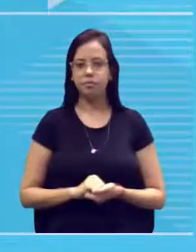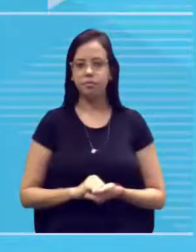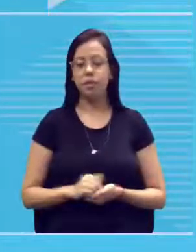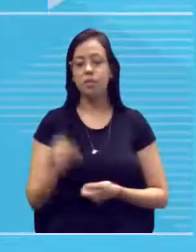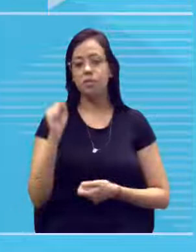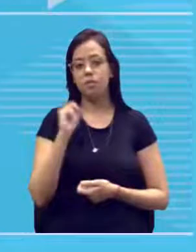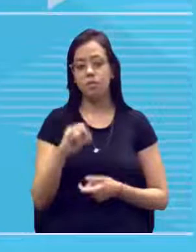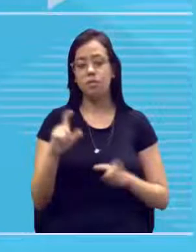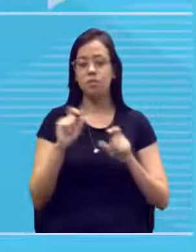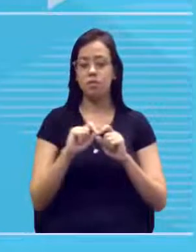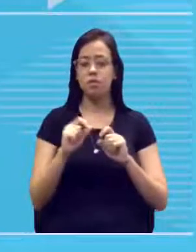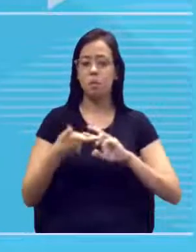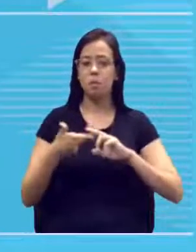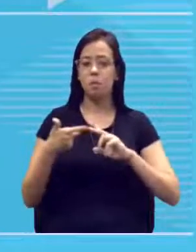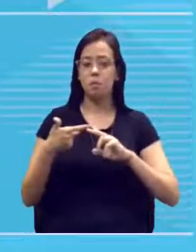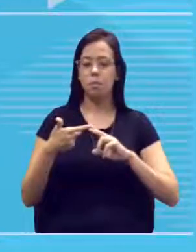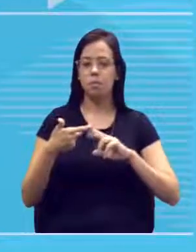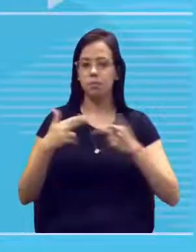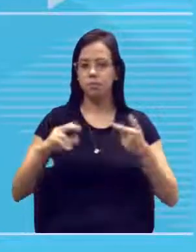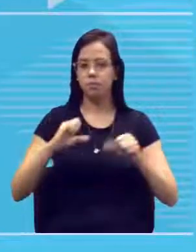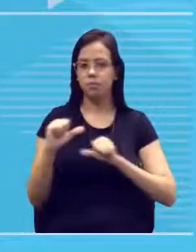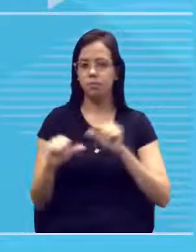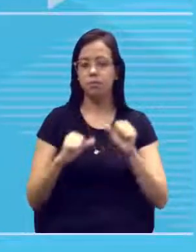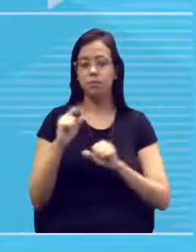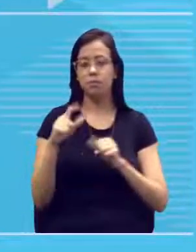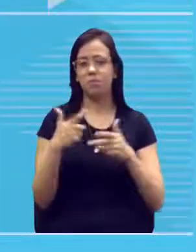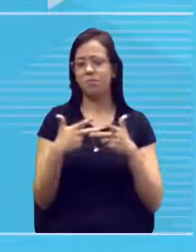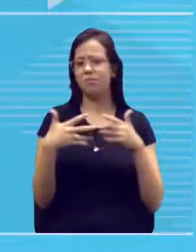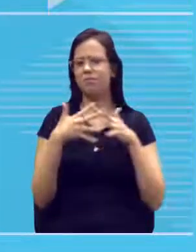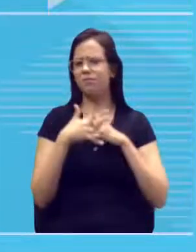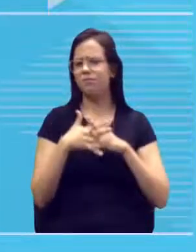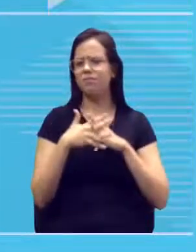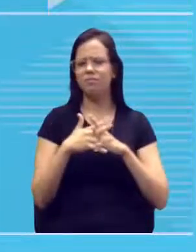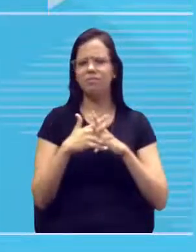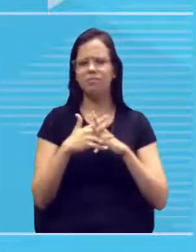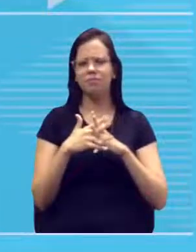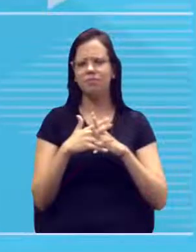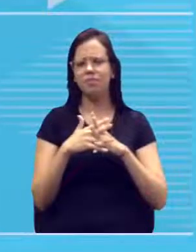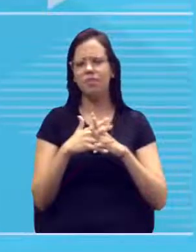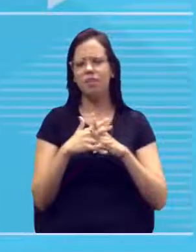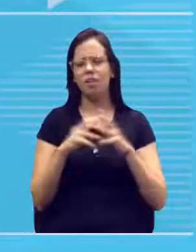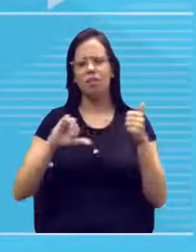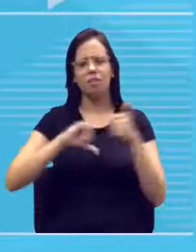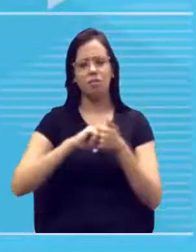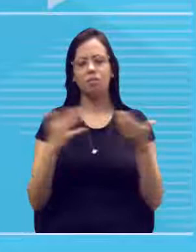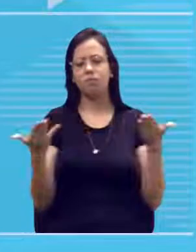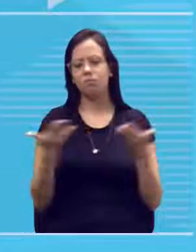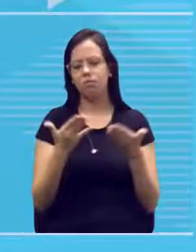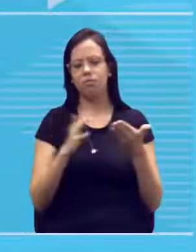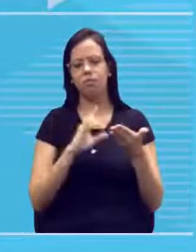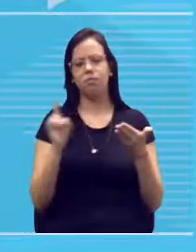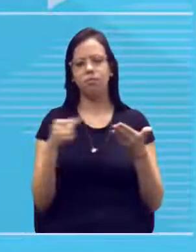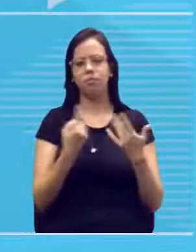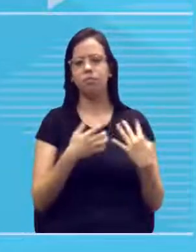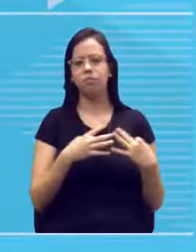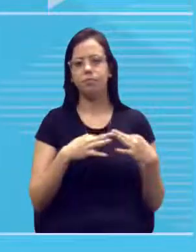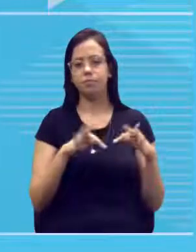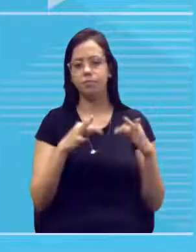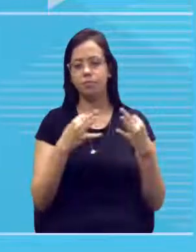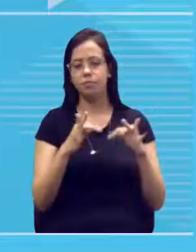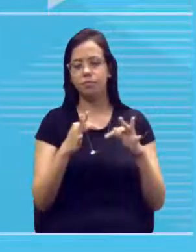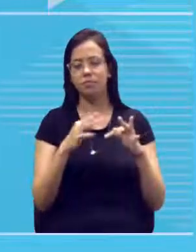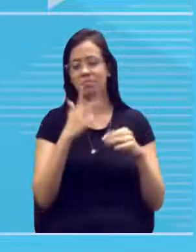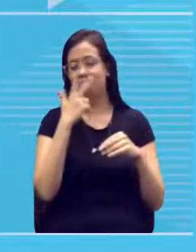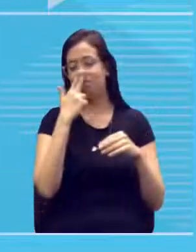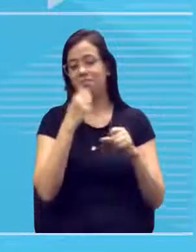modificação no teu DNA, o que seria algo extremamente complicado, e talvez hoje, para a nossa atual tecnologia, praticamente